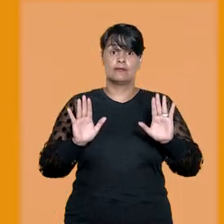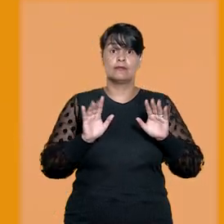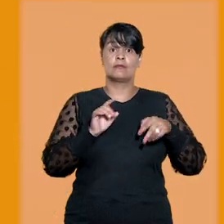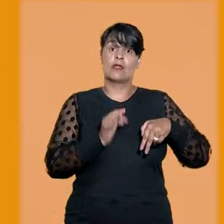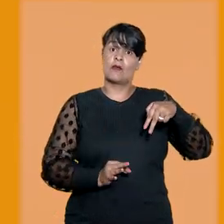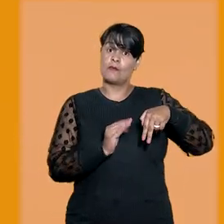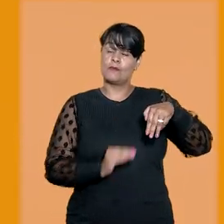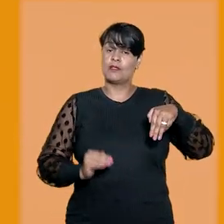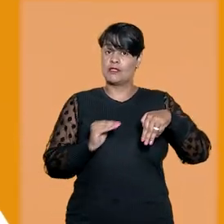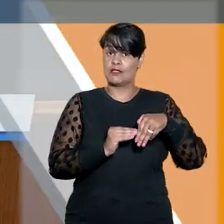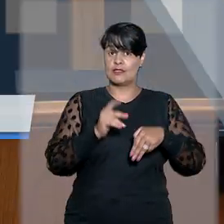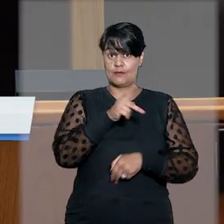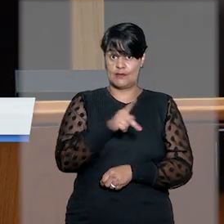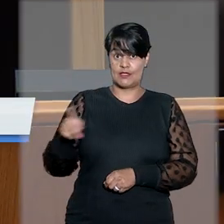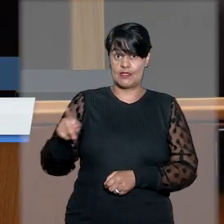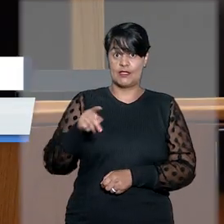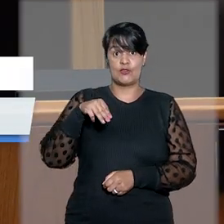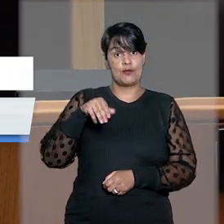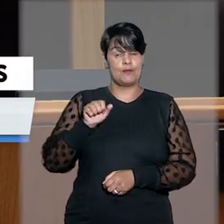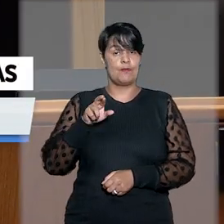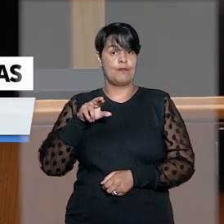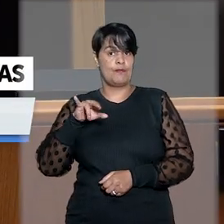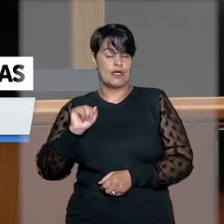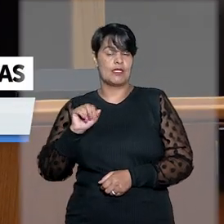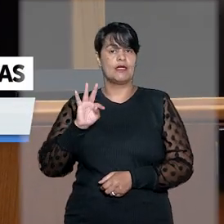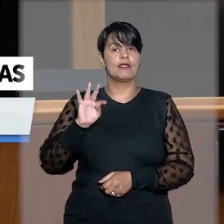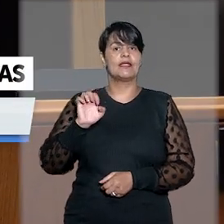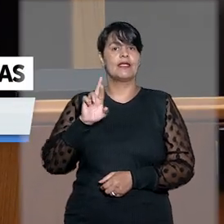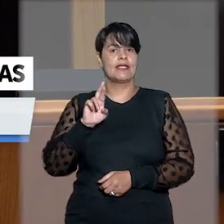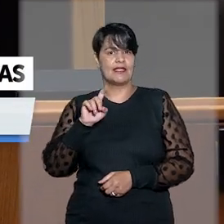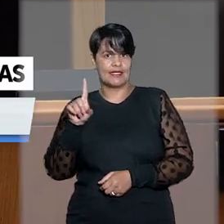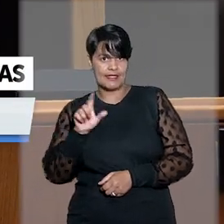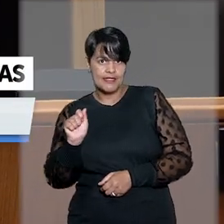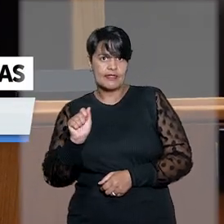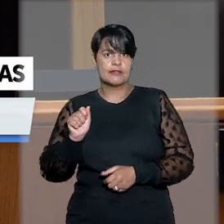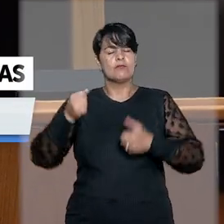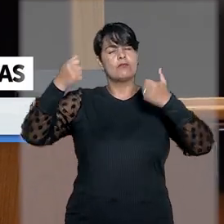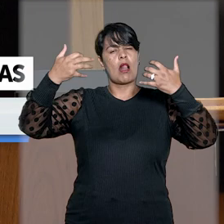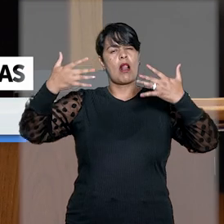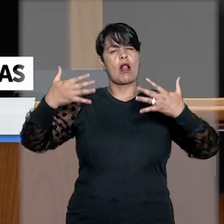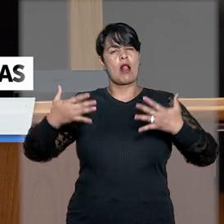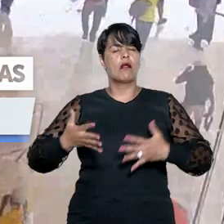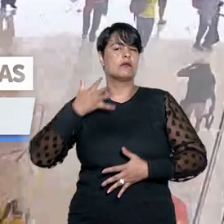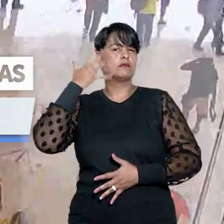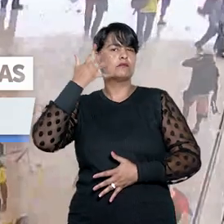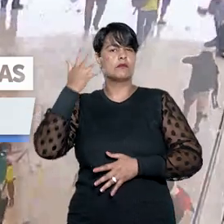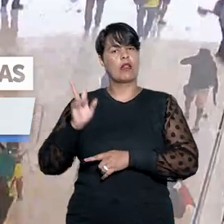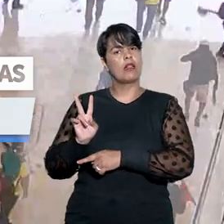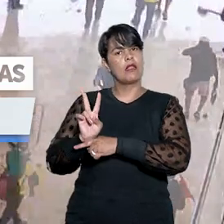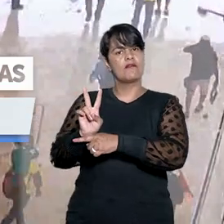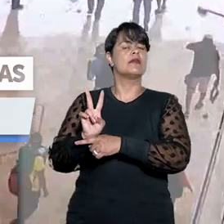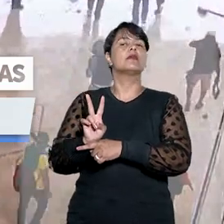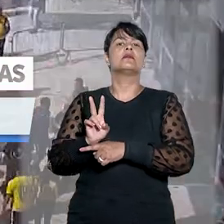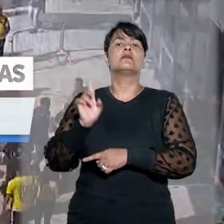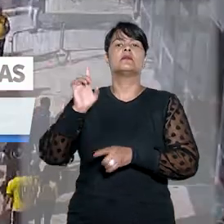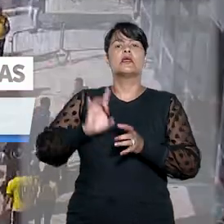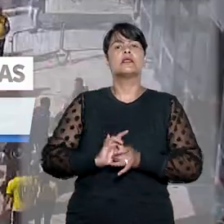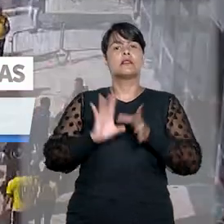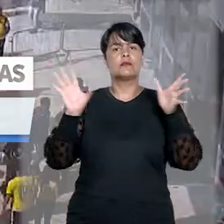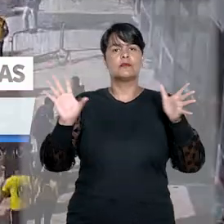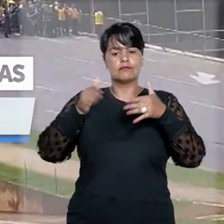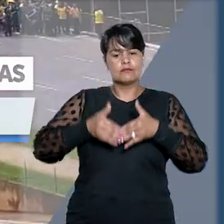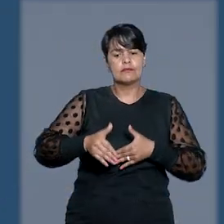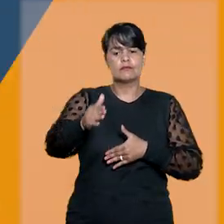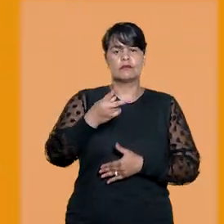vai ver, ministra-presidente do STJ, Maria Tereza de Assis Moura, profere discurso em defesa da democracia